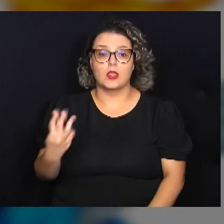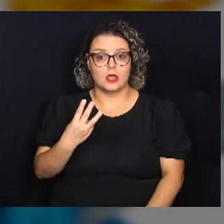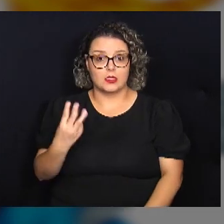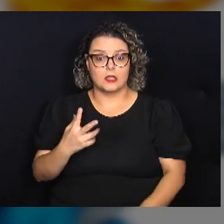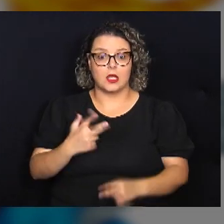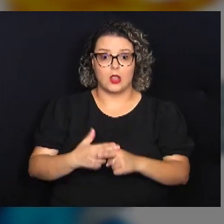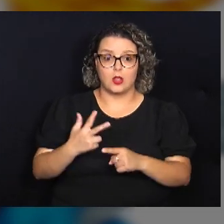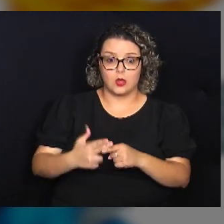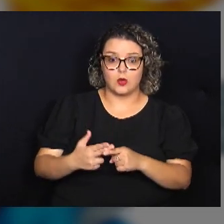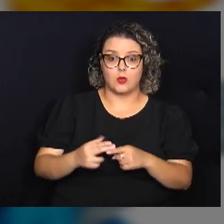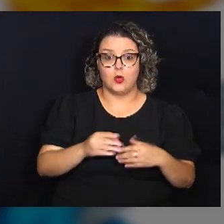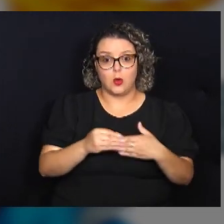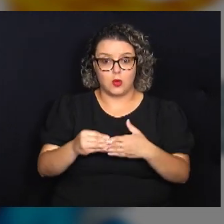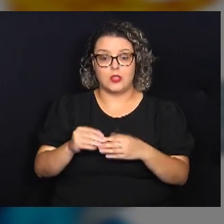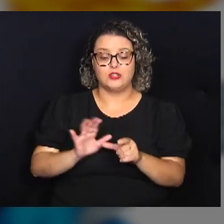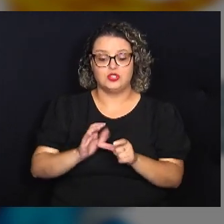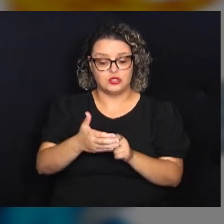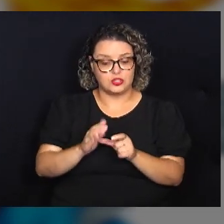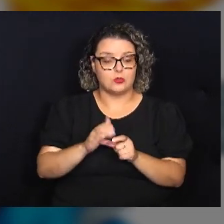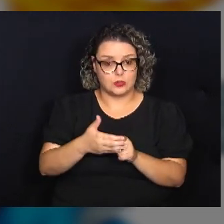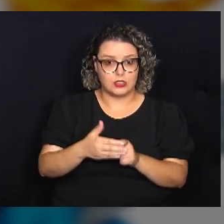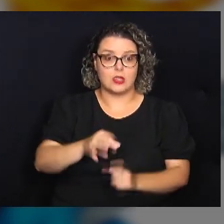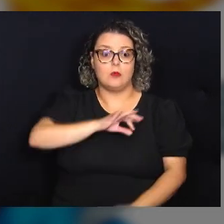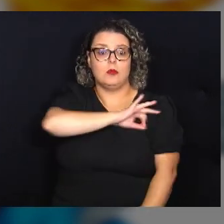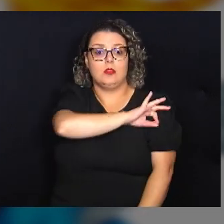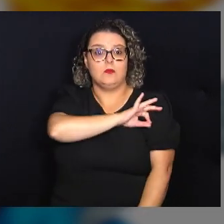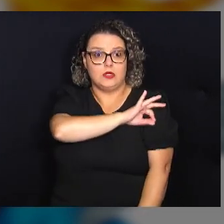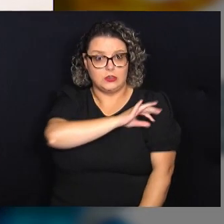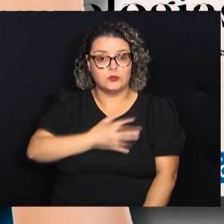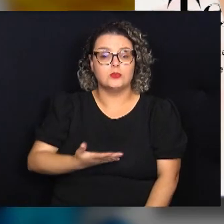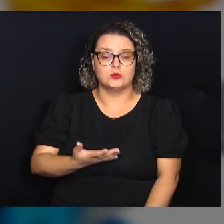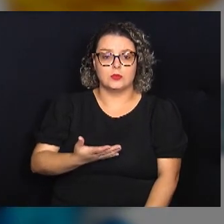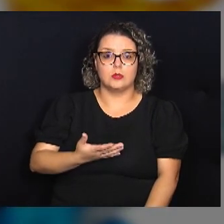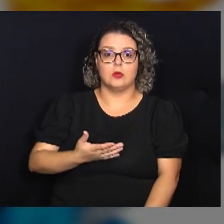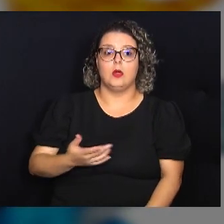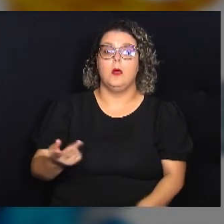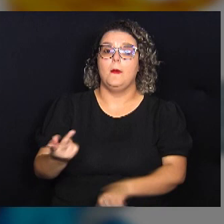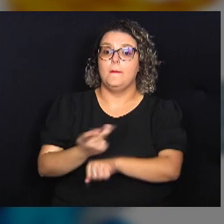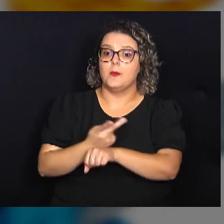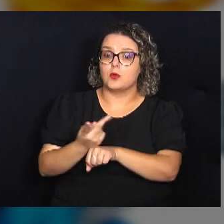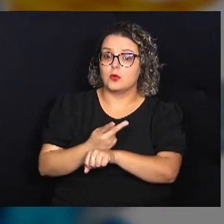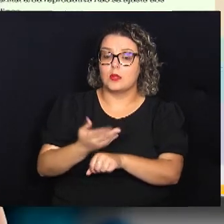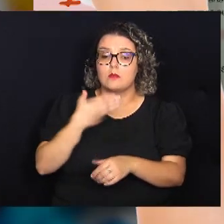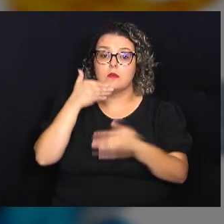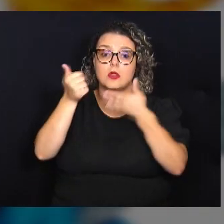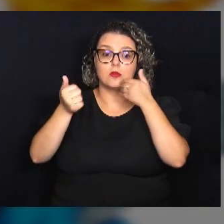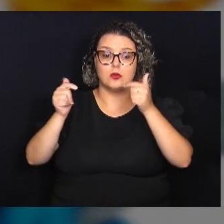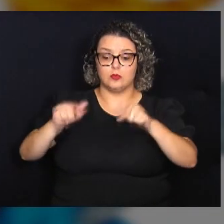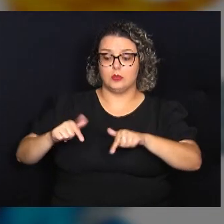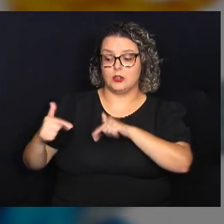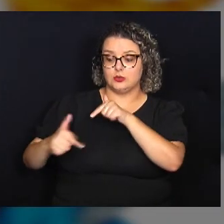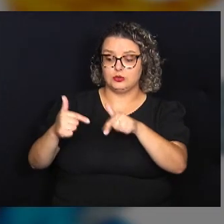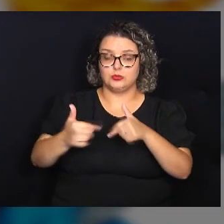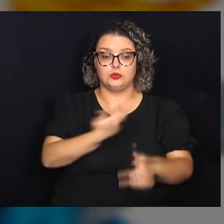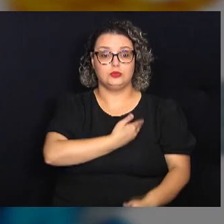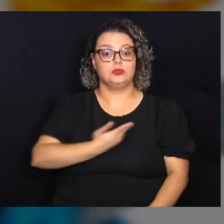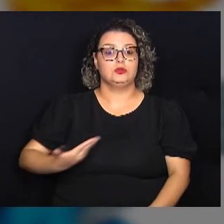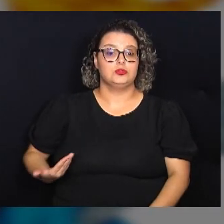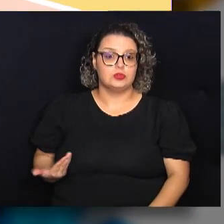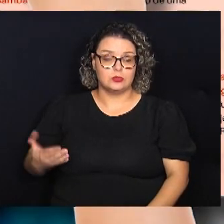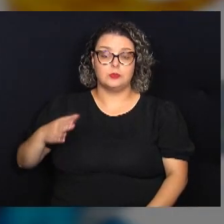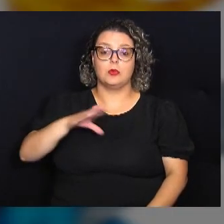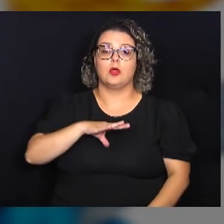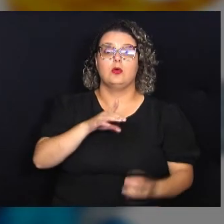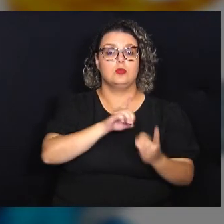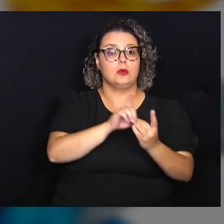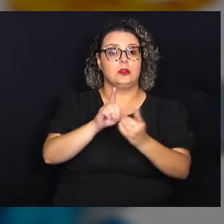Em sua terceira edição, o Guia de Terminologias da Prefeitura de Campinas busca melhorar o ambiente de trabalho dos servidores